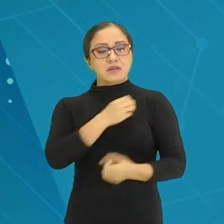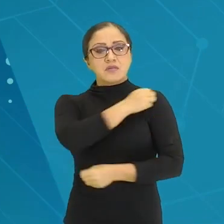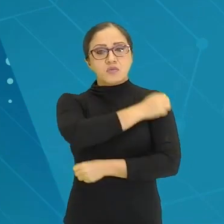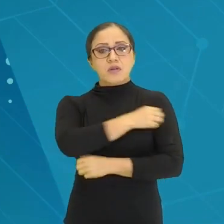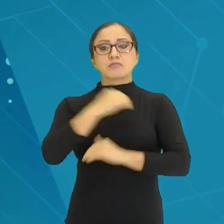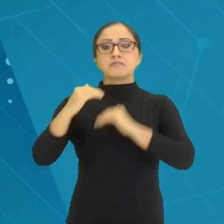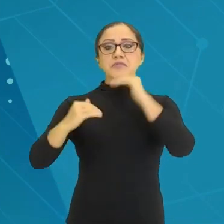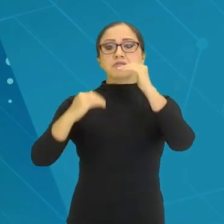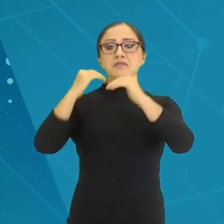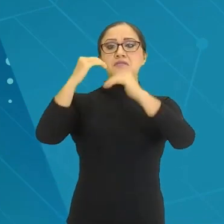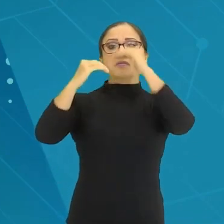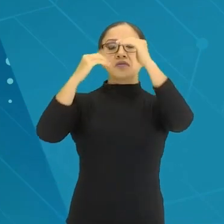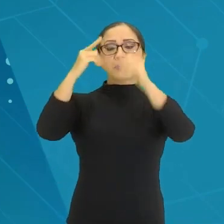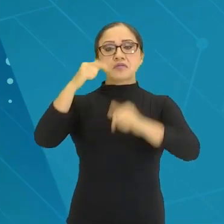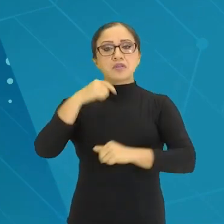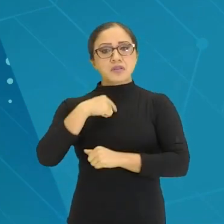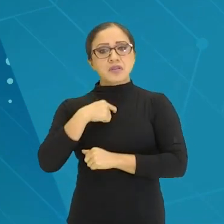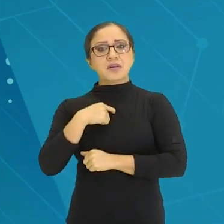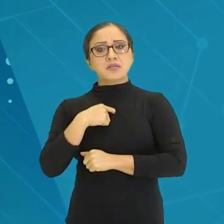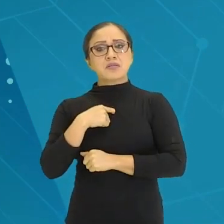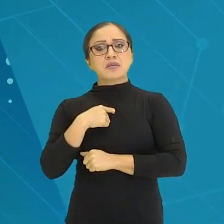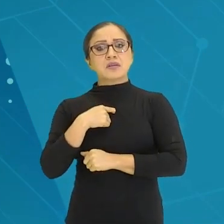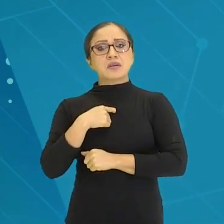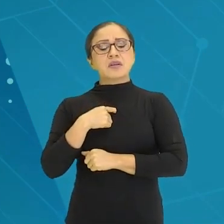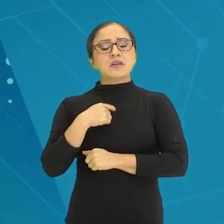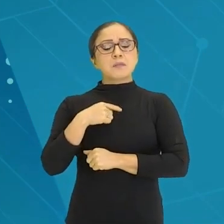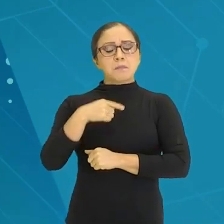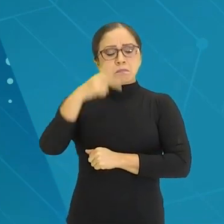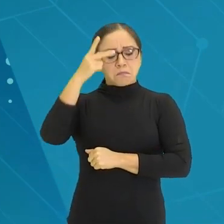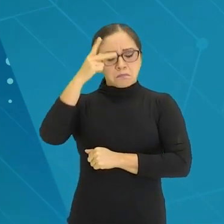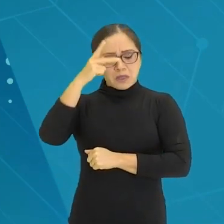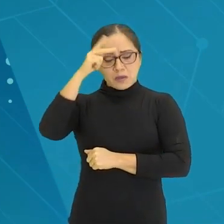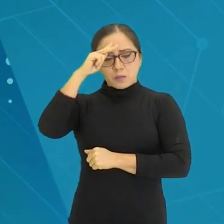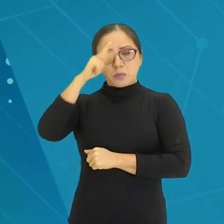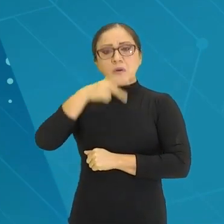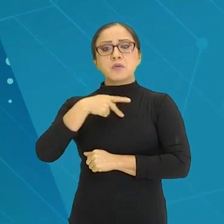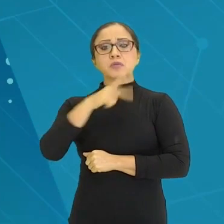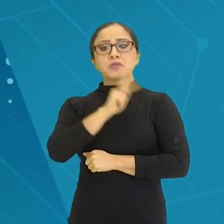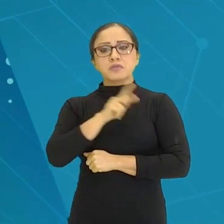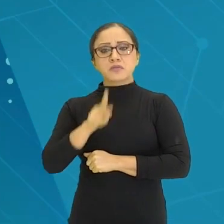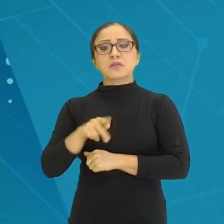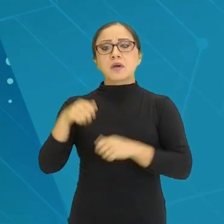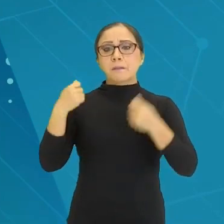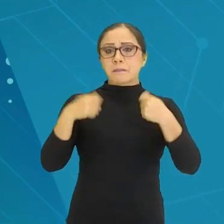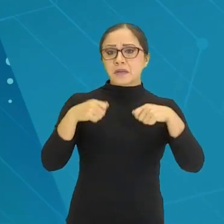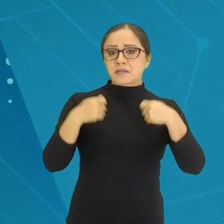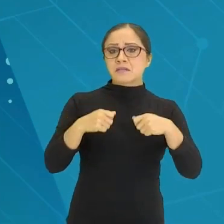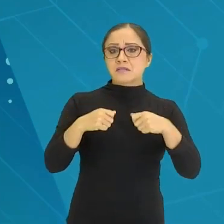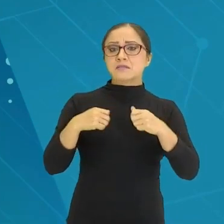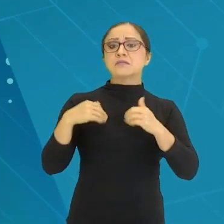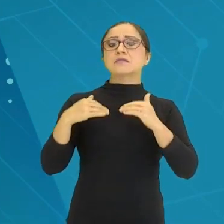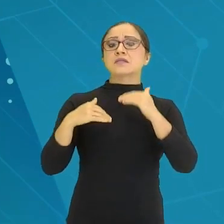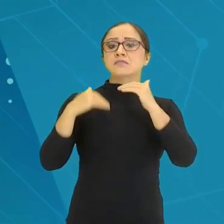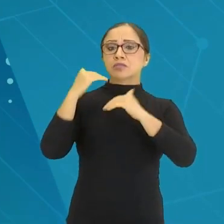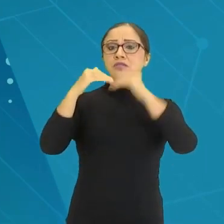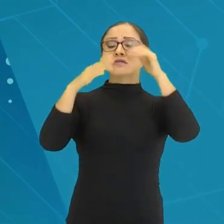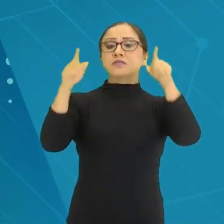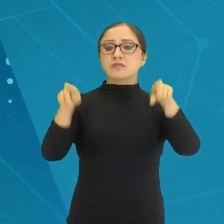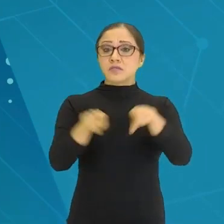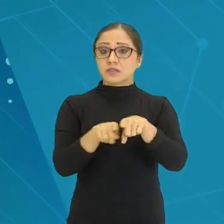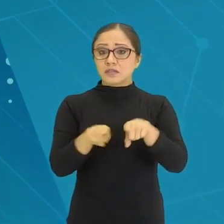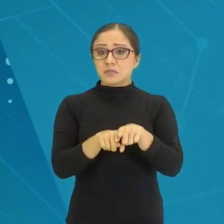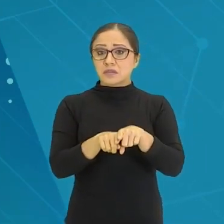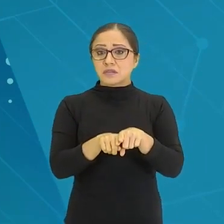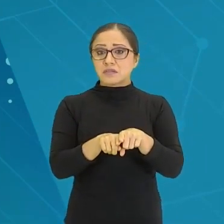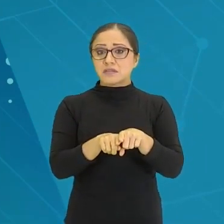Senão, vai ser cego guiando o cego. Não vão chegar a lugar nenhum. É mais difícil, ou melhor, pode chegar, mas é mais difícil.